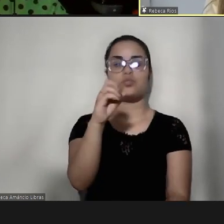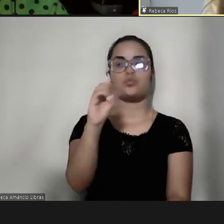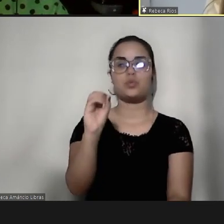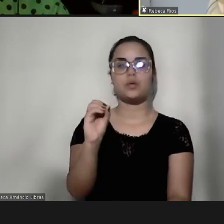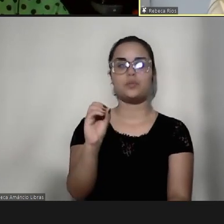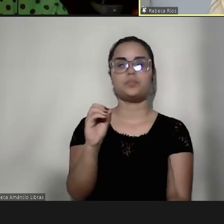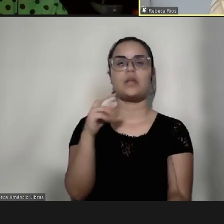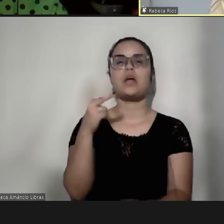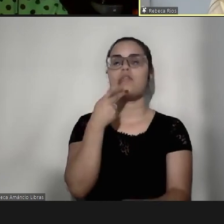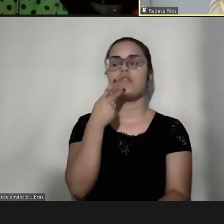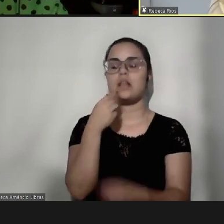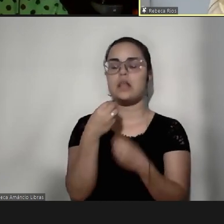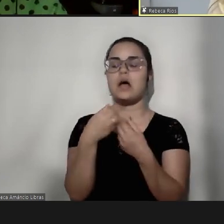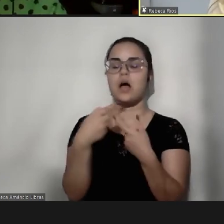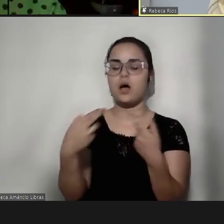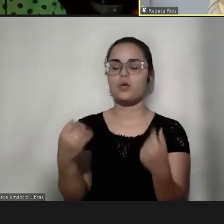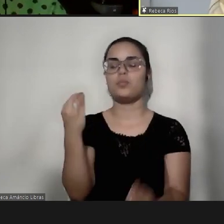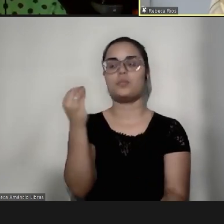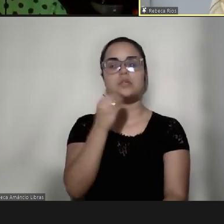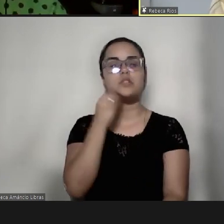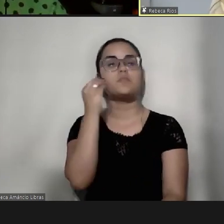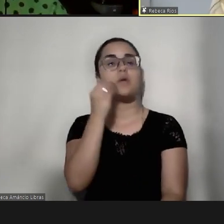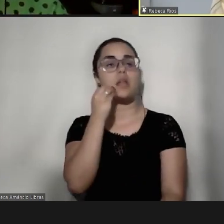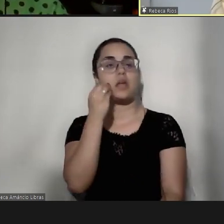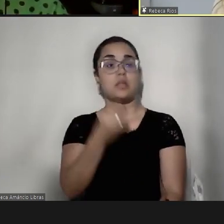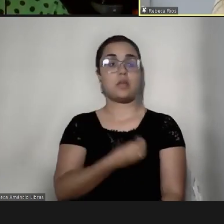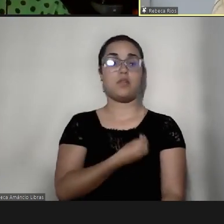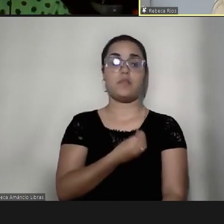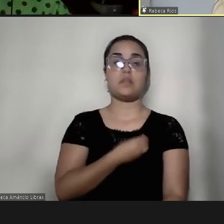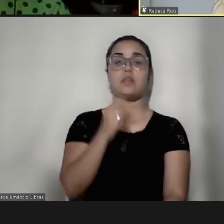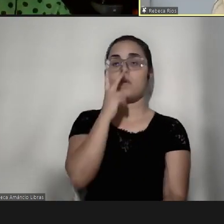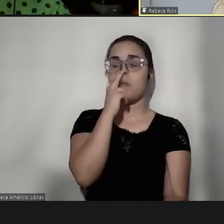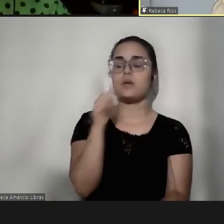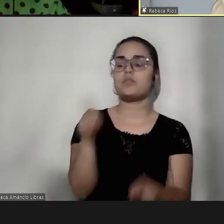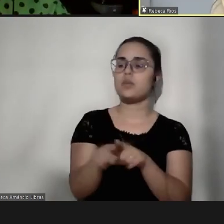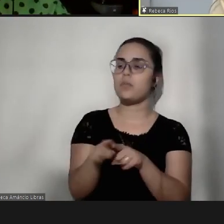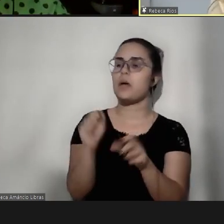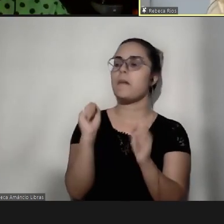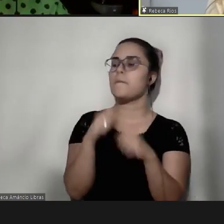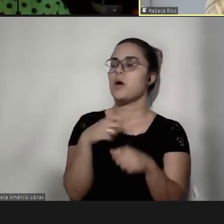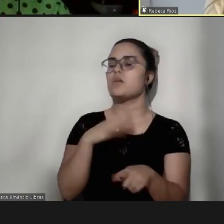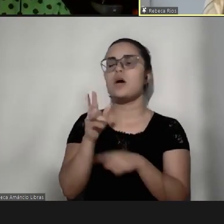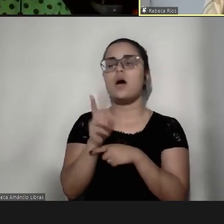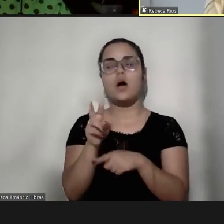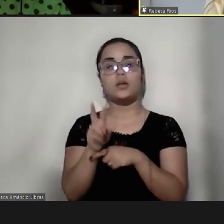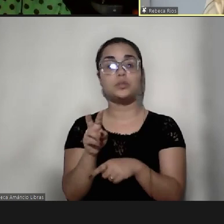experiências que passamos, que eu acredito que também possa de alguma forma